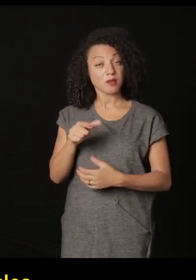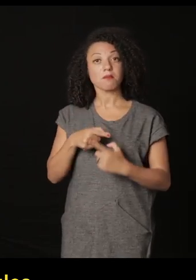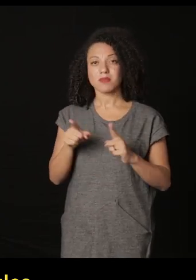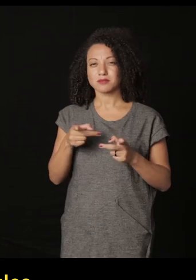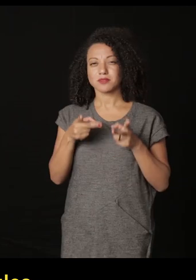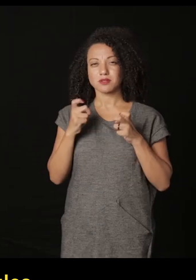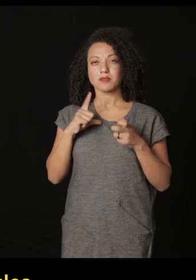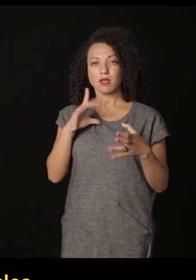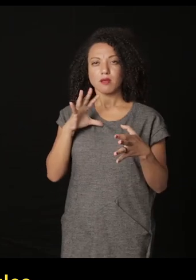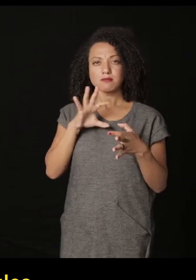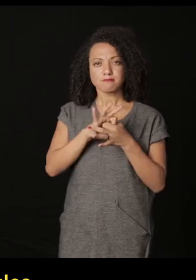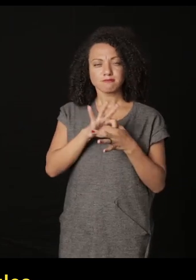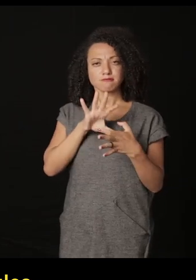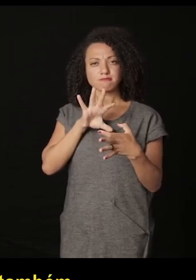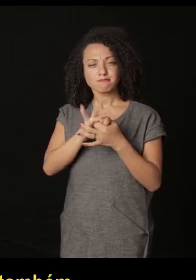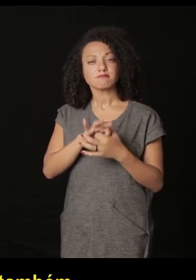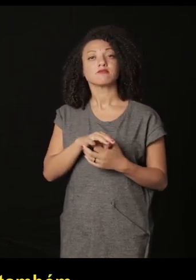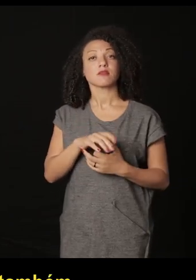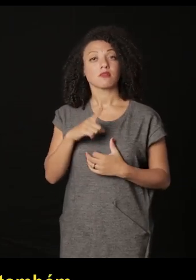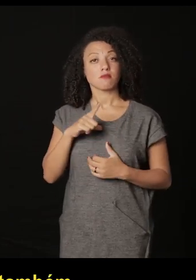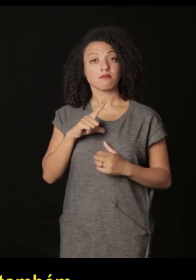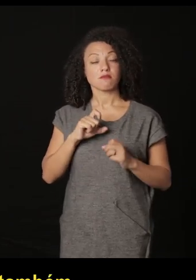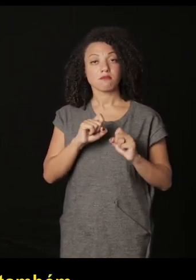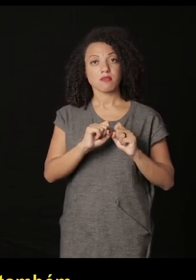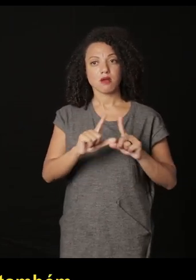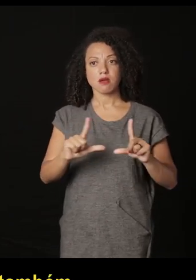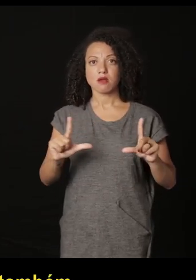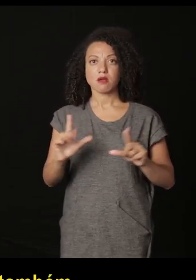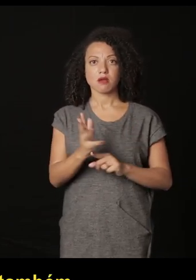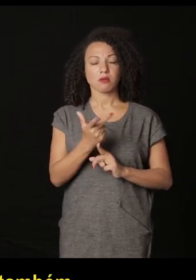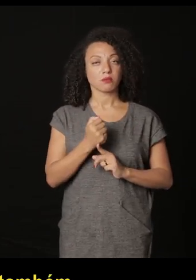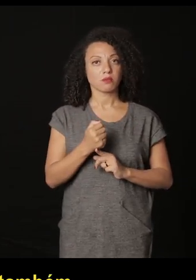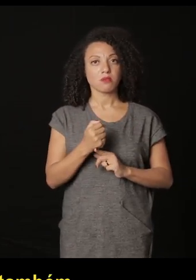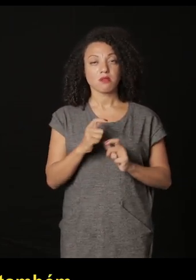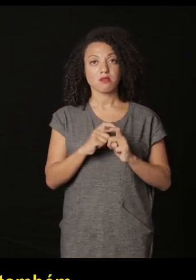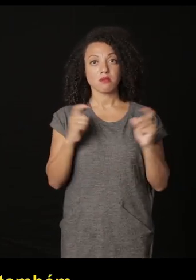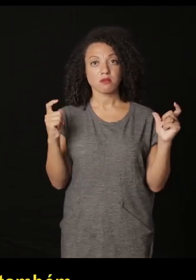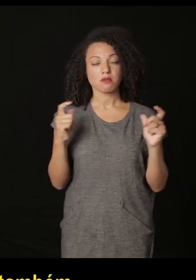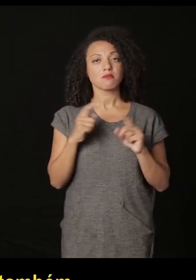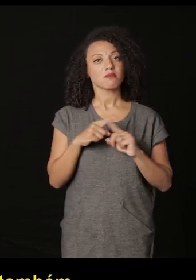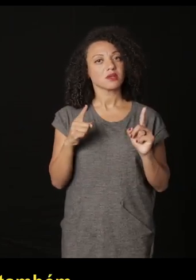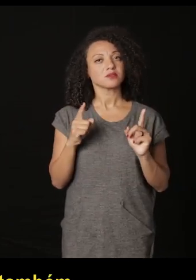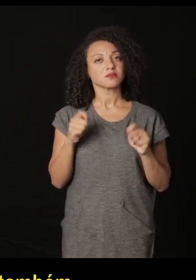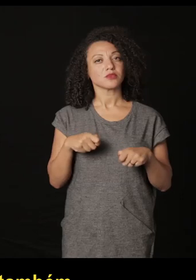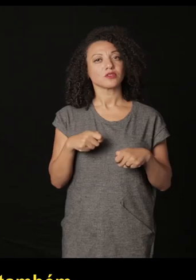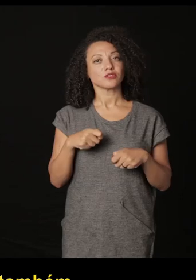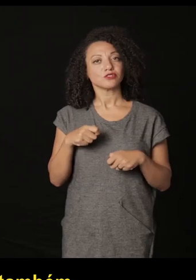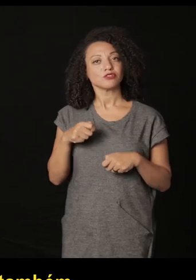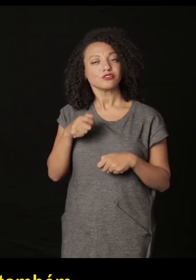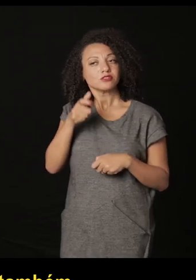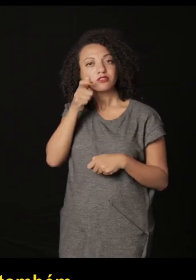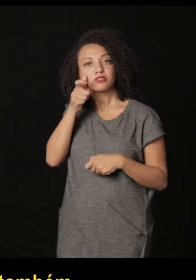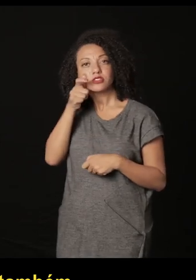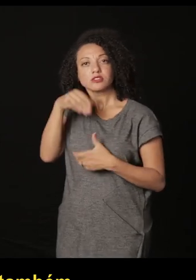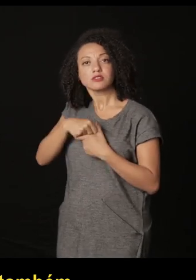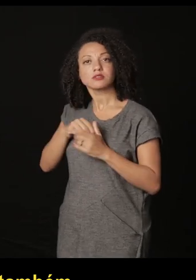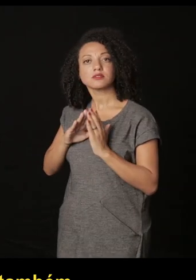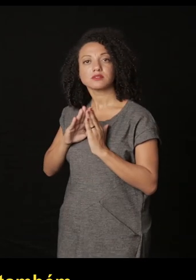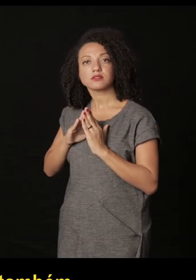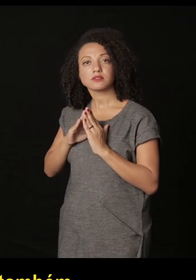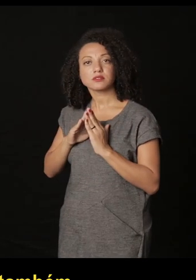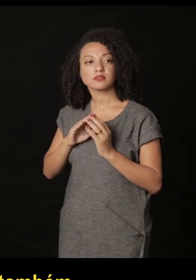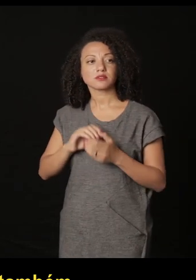vínculos e há muitos vínculos é uma obra grandíssima que pode ver também em